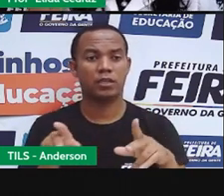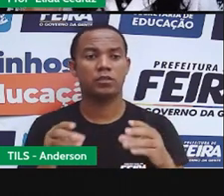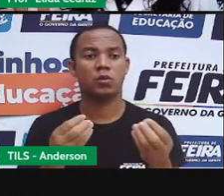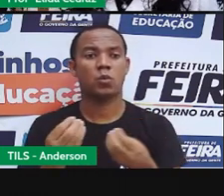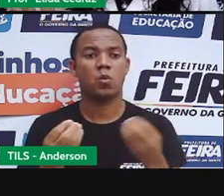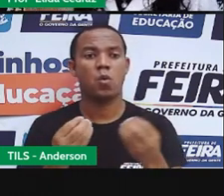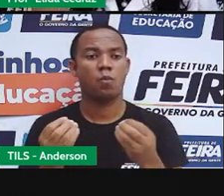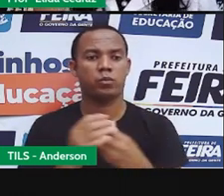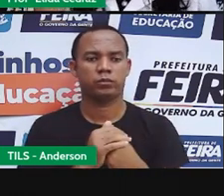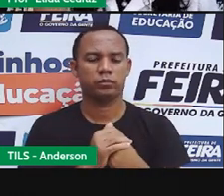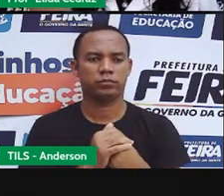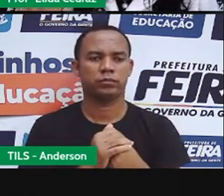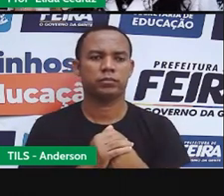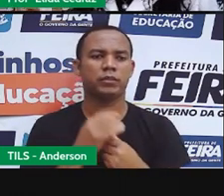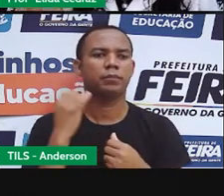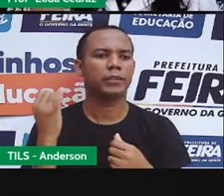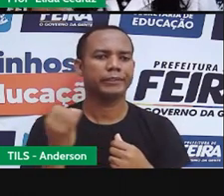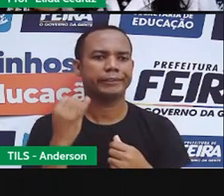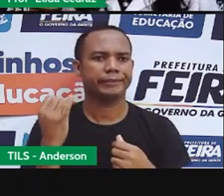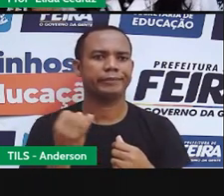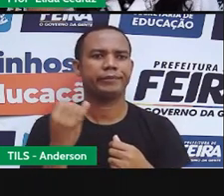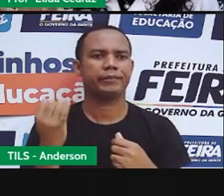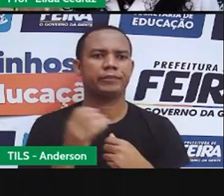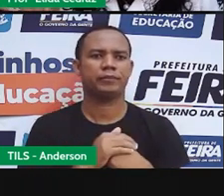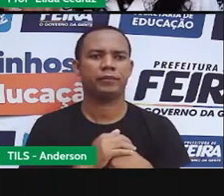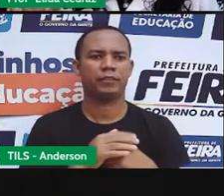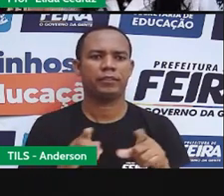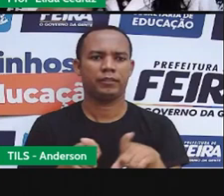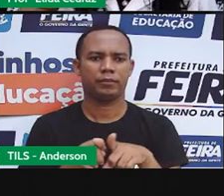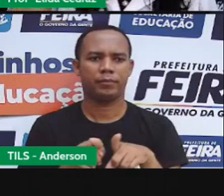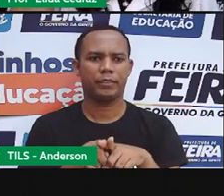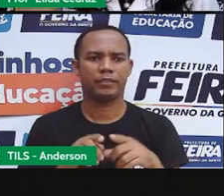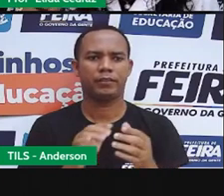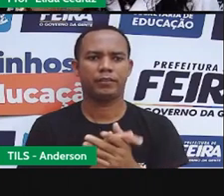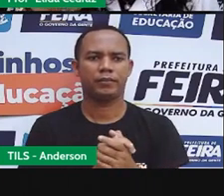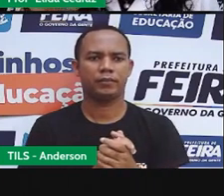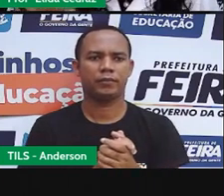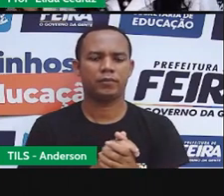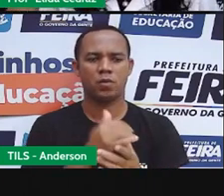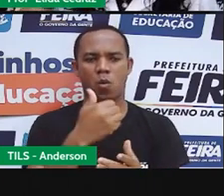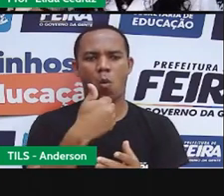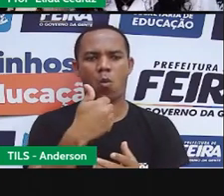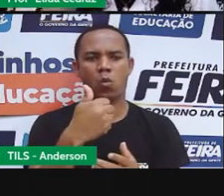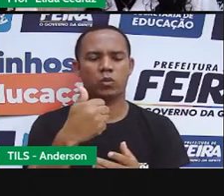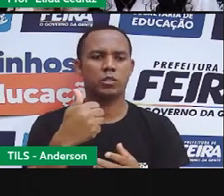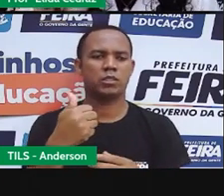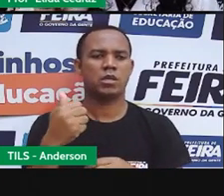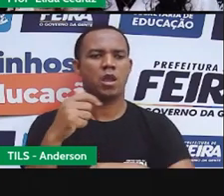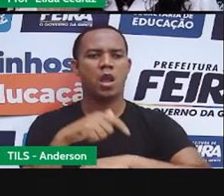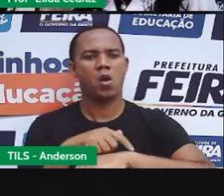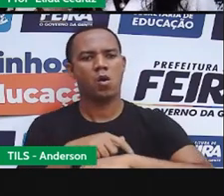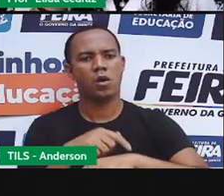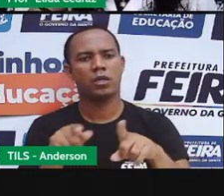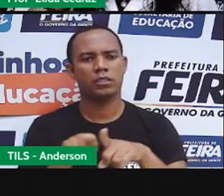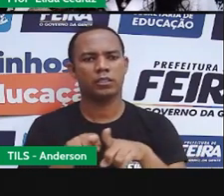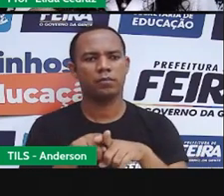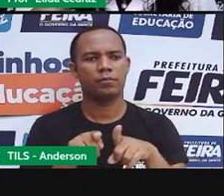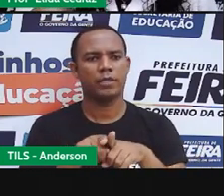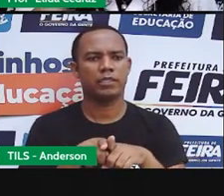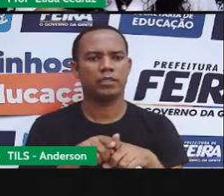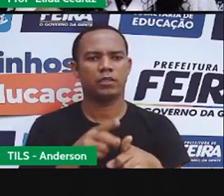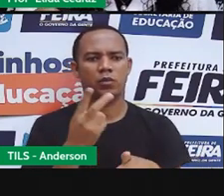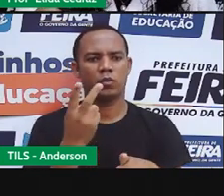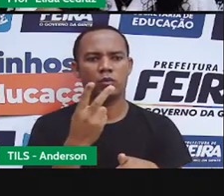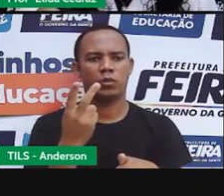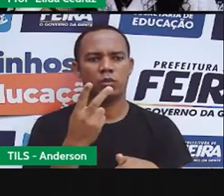horas, oito horas, nove horas, dez horas, onze horas, doze horas. Aí, os